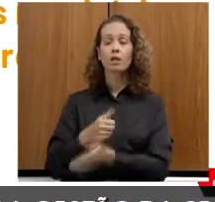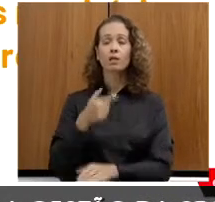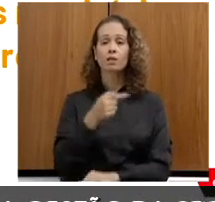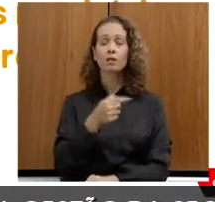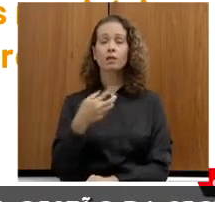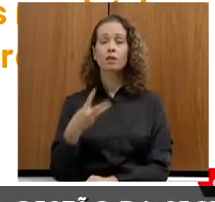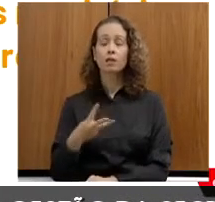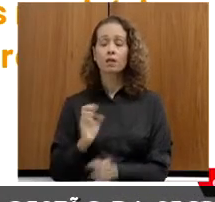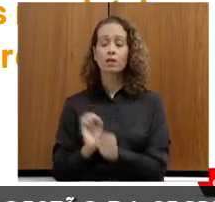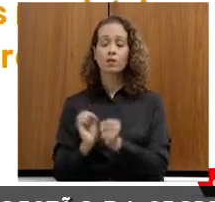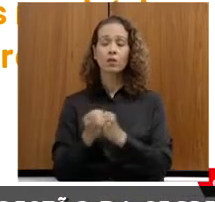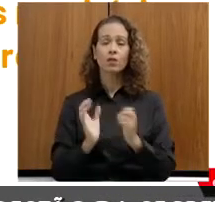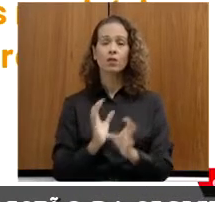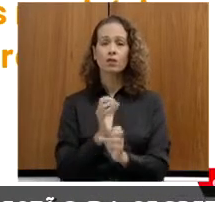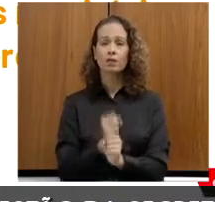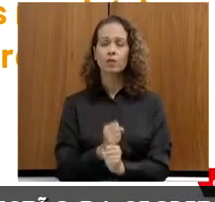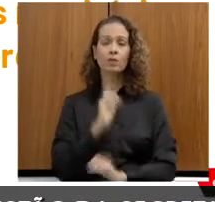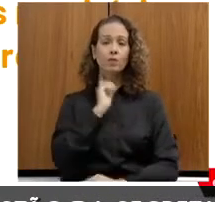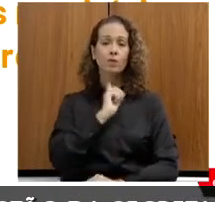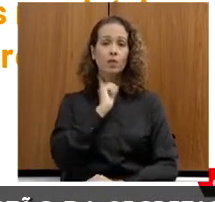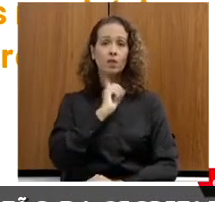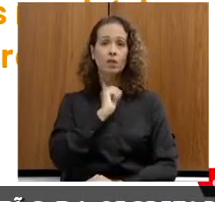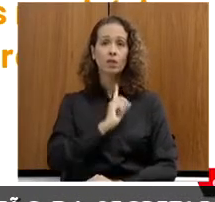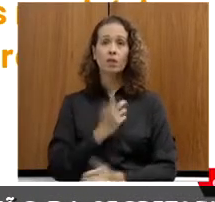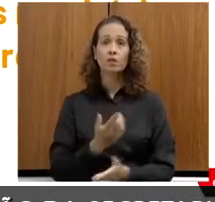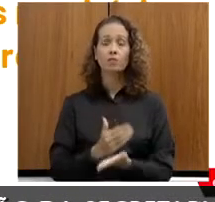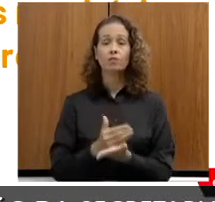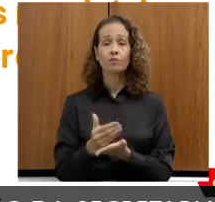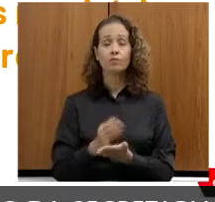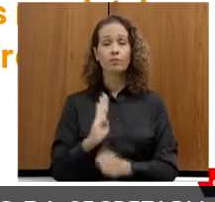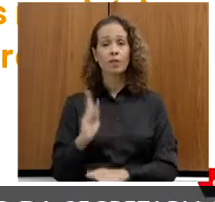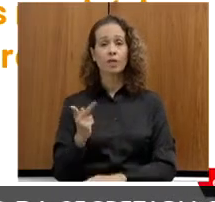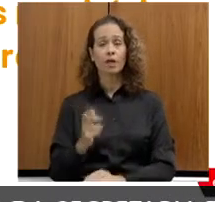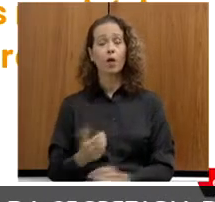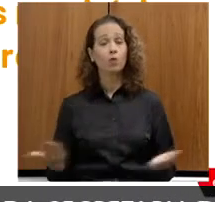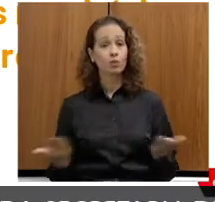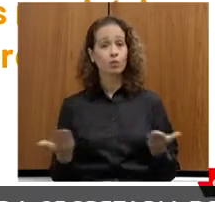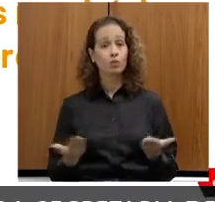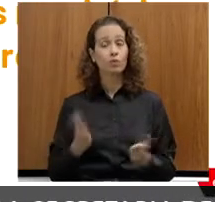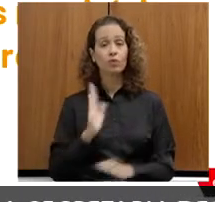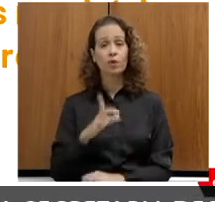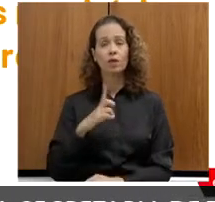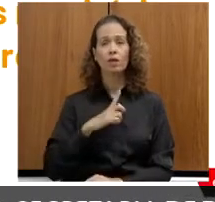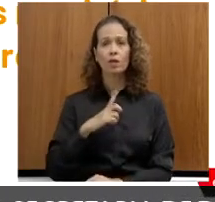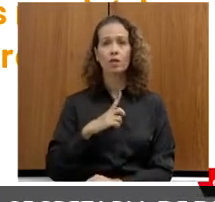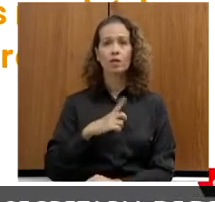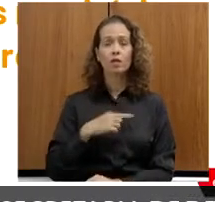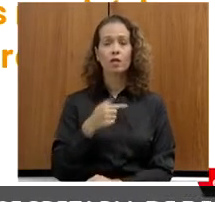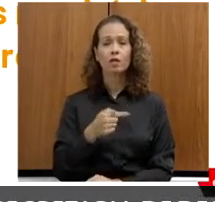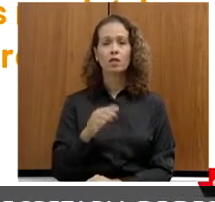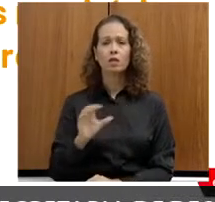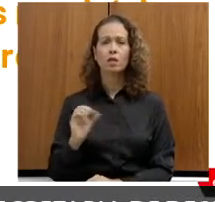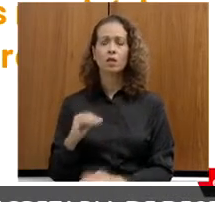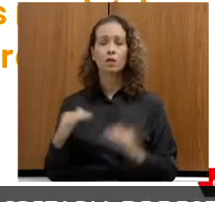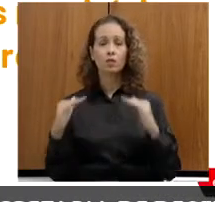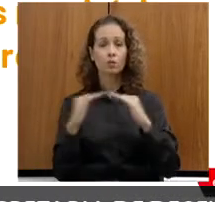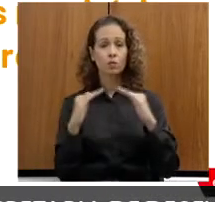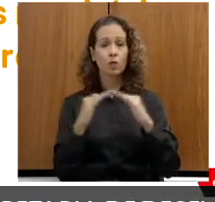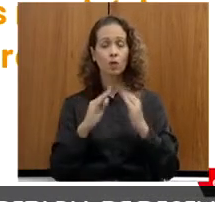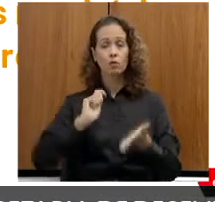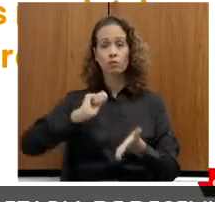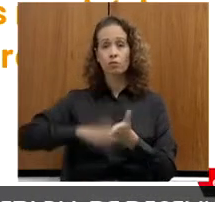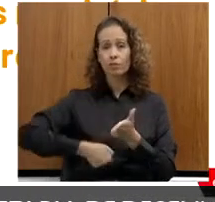municípios mineiros inicialmente de IDH abaixo. Hoje nós já temos 70 acordos de cooperação assinados